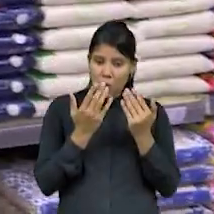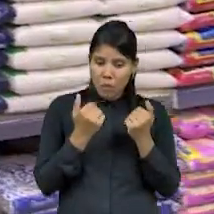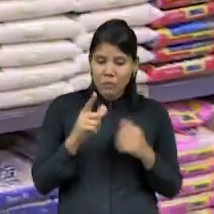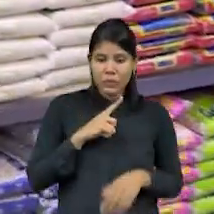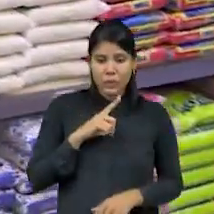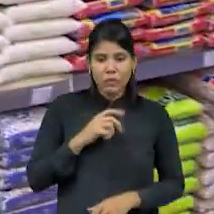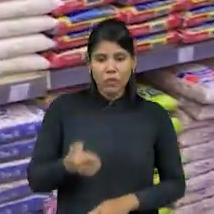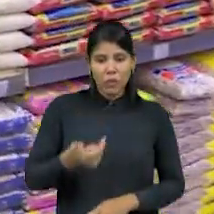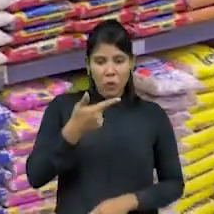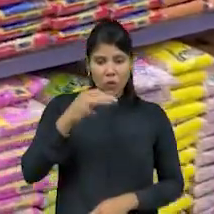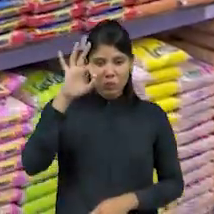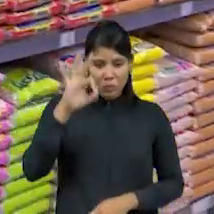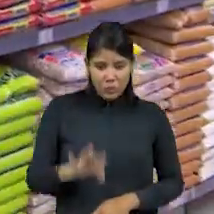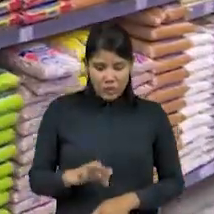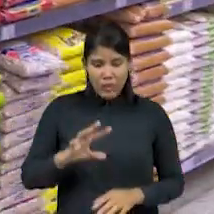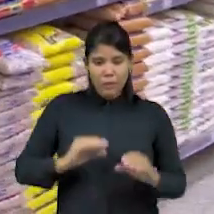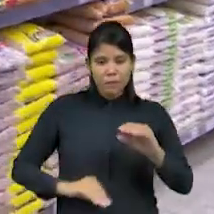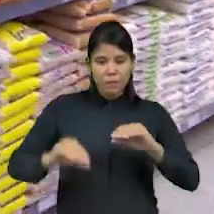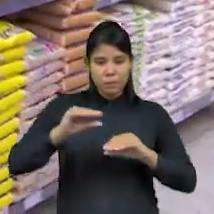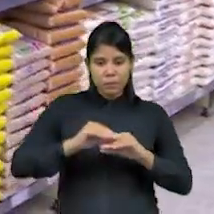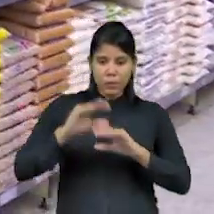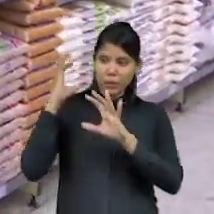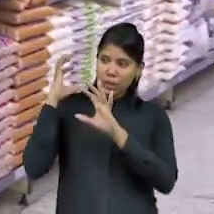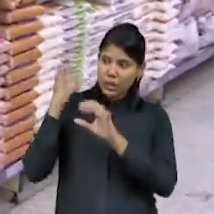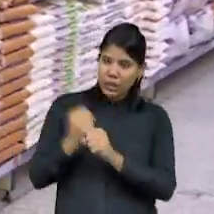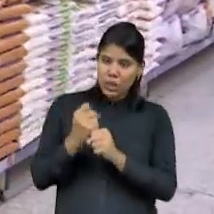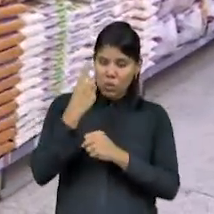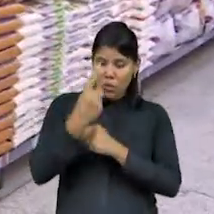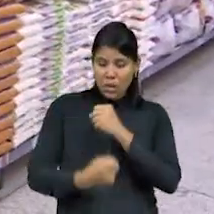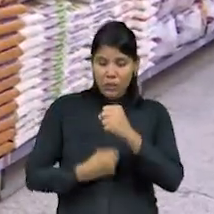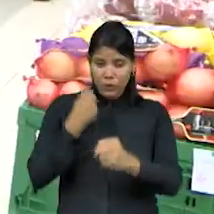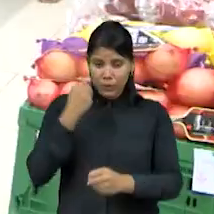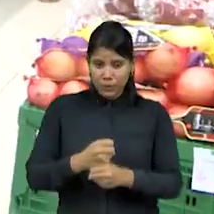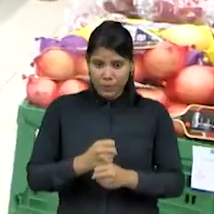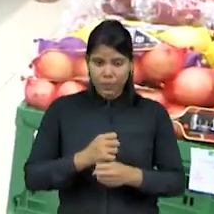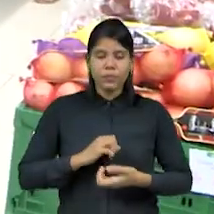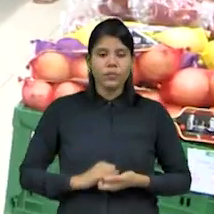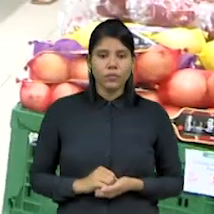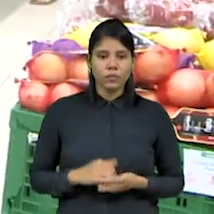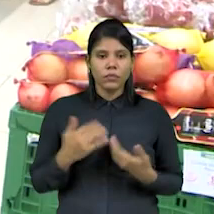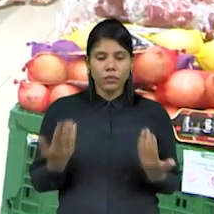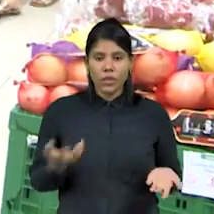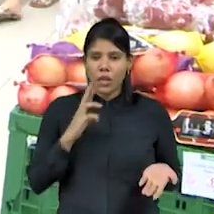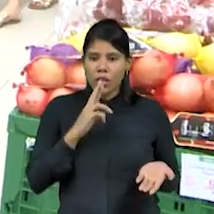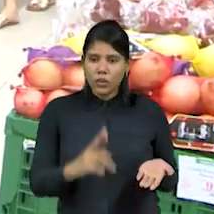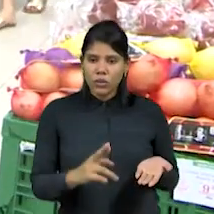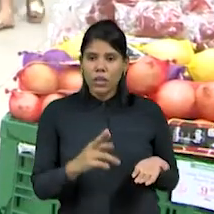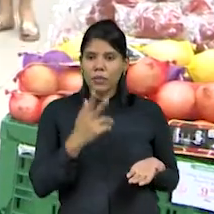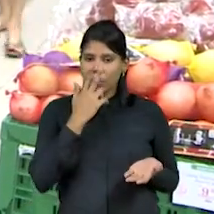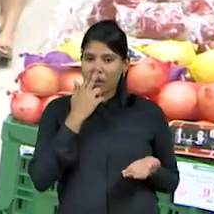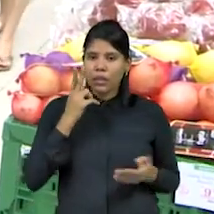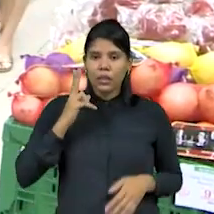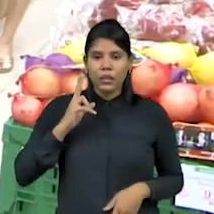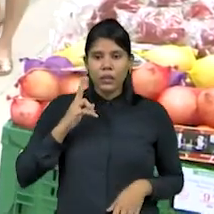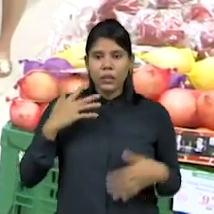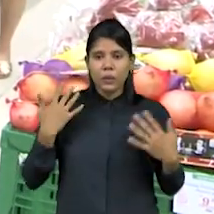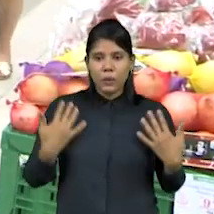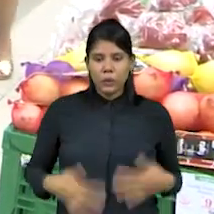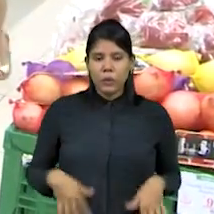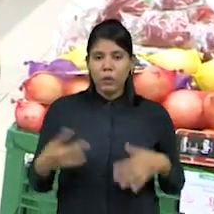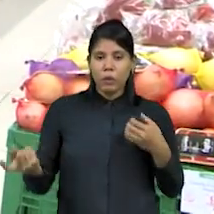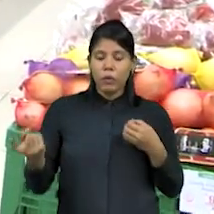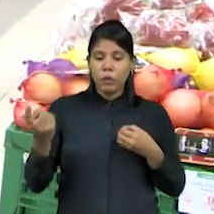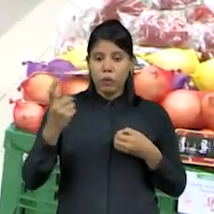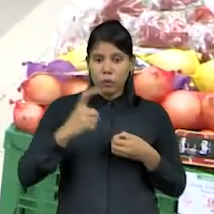% no acumulado de 12 meses até fevereiro no país. Com o resultado, o indicador voltou a ficar acima do índice nacional